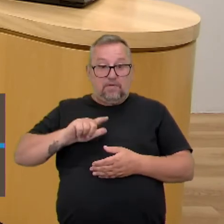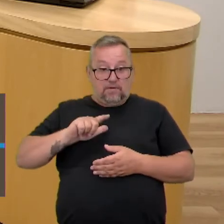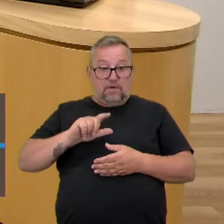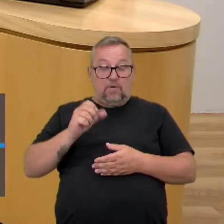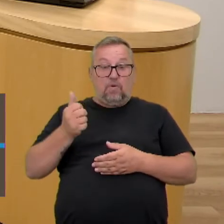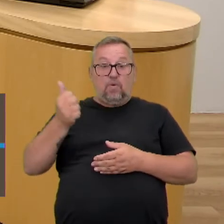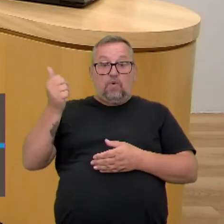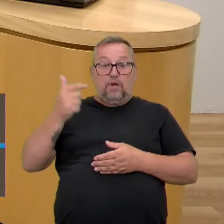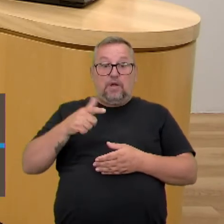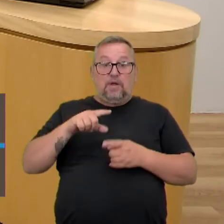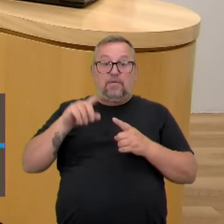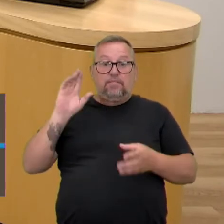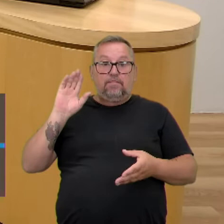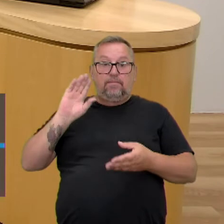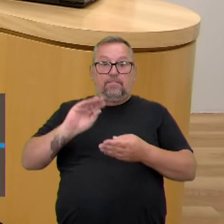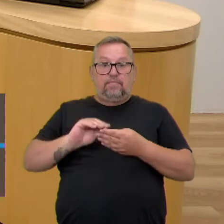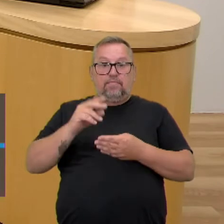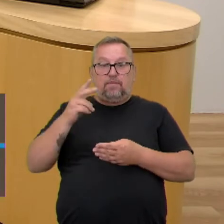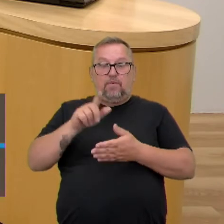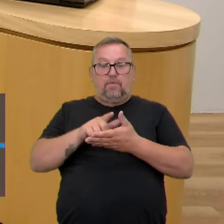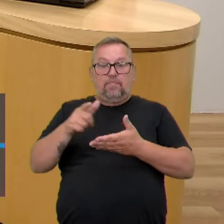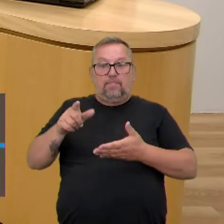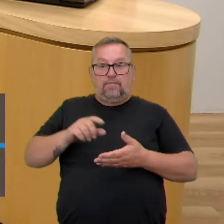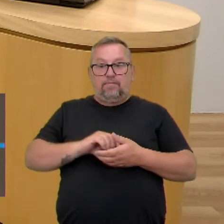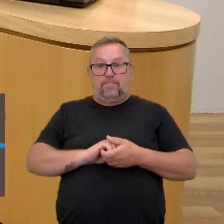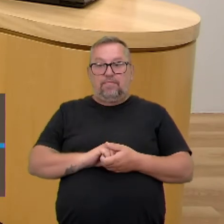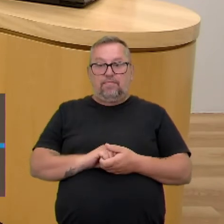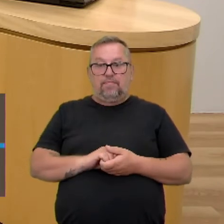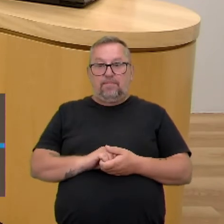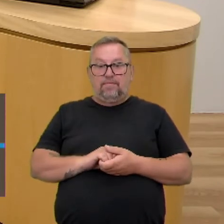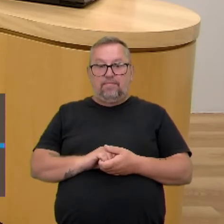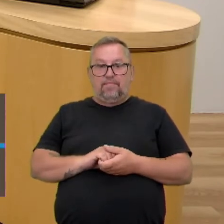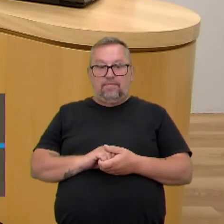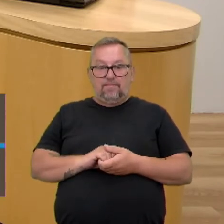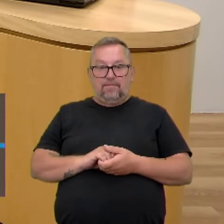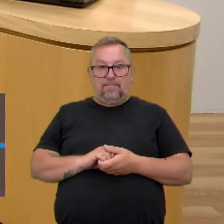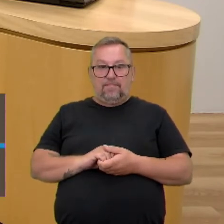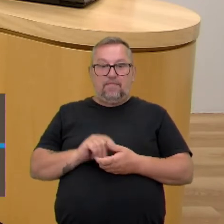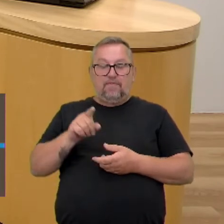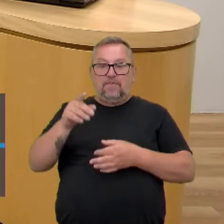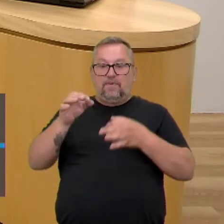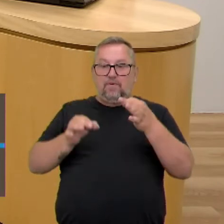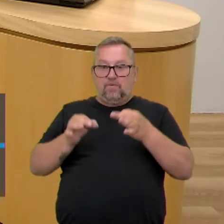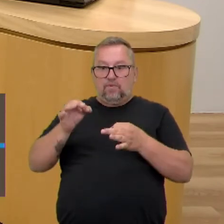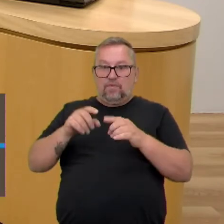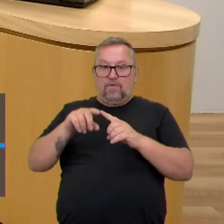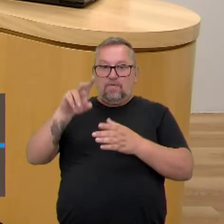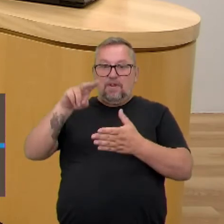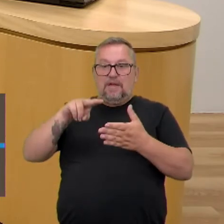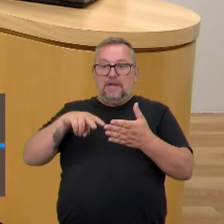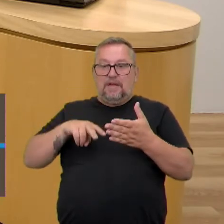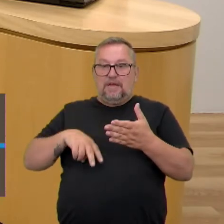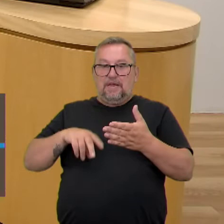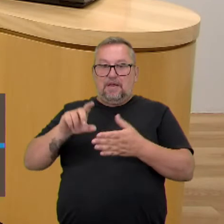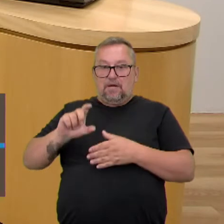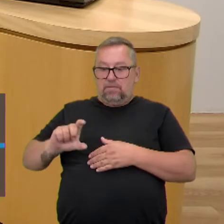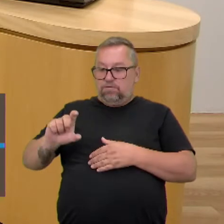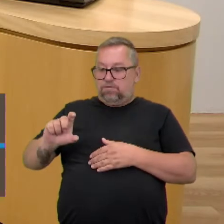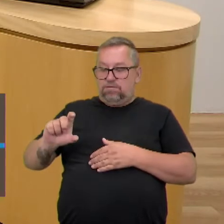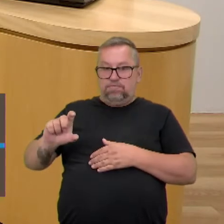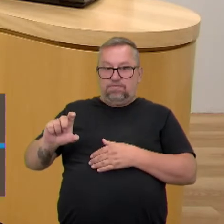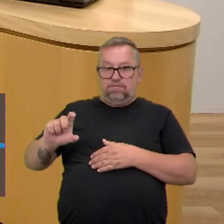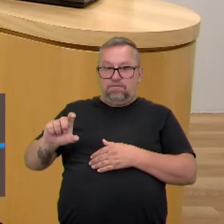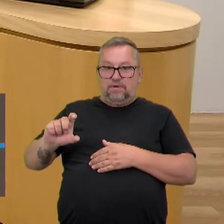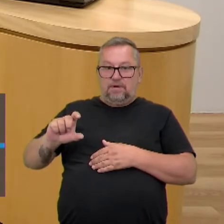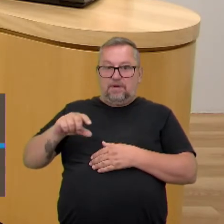do que aquele que entrega duas páginas. Ah, nunca tinha pensado por esse lado. Você é um juiz. O que você vai ler? Você vai ler um calhamaço. Você está com